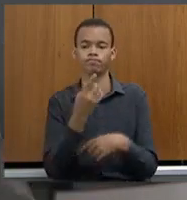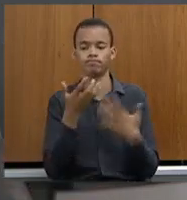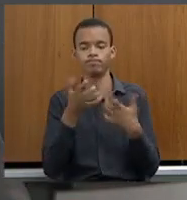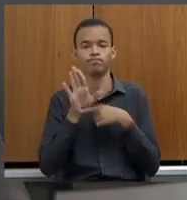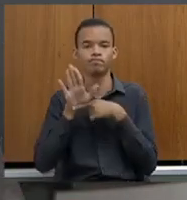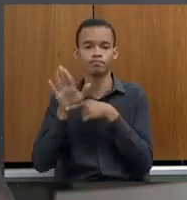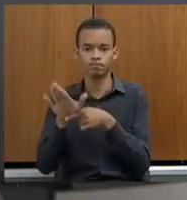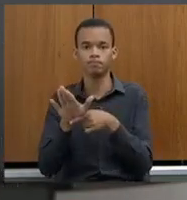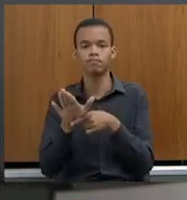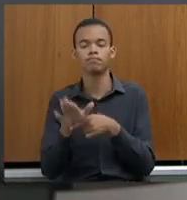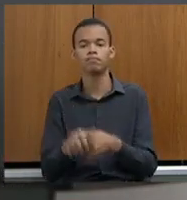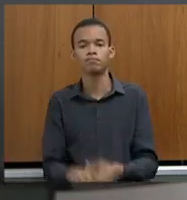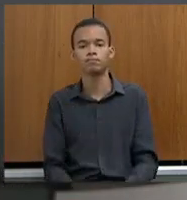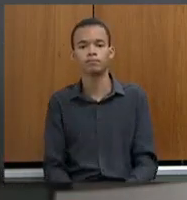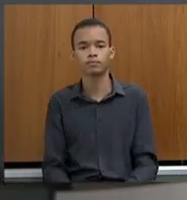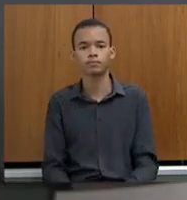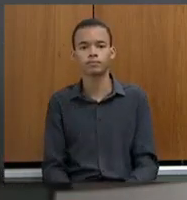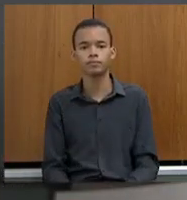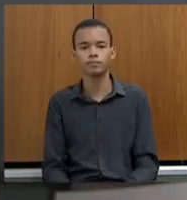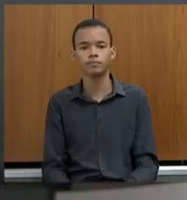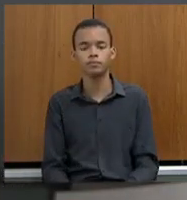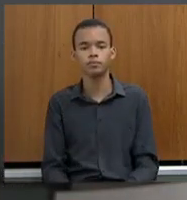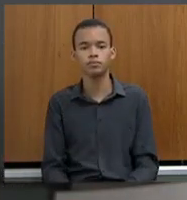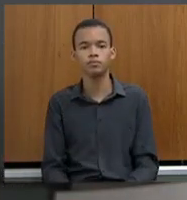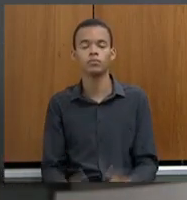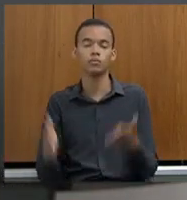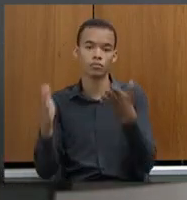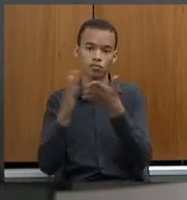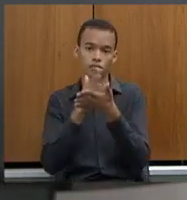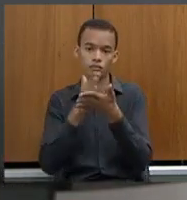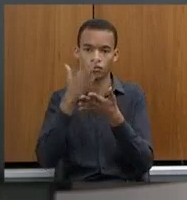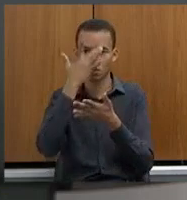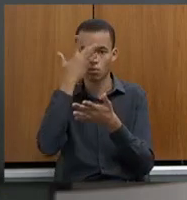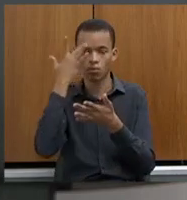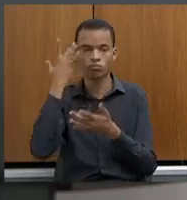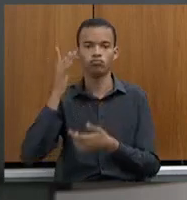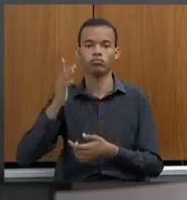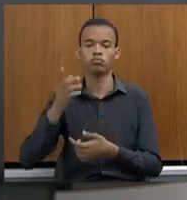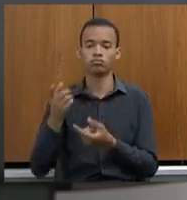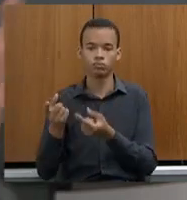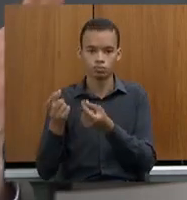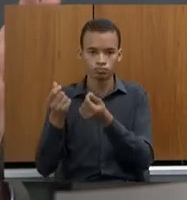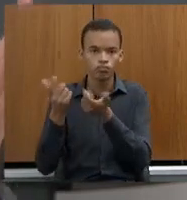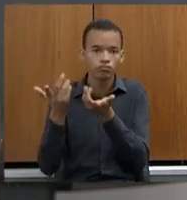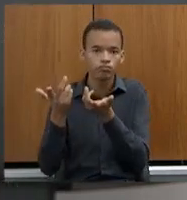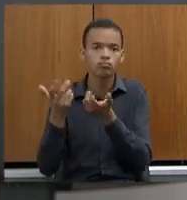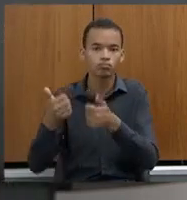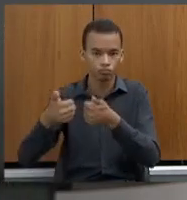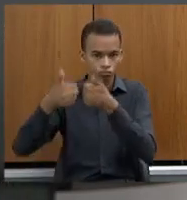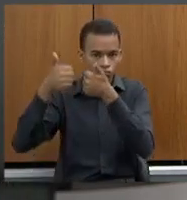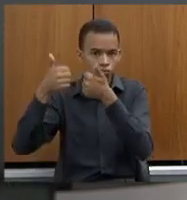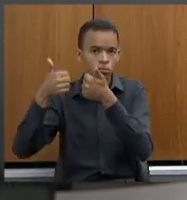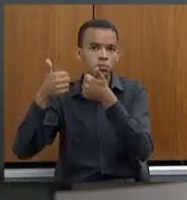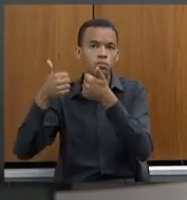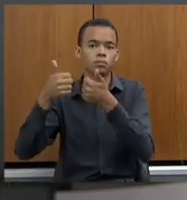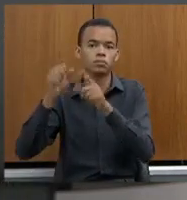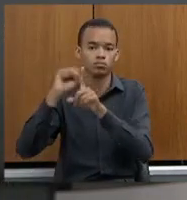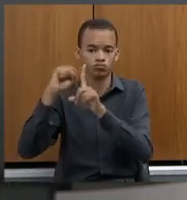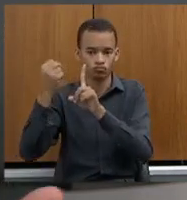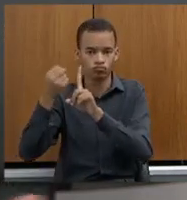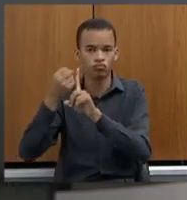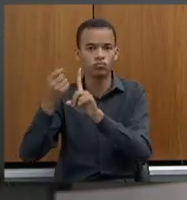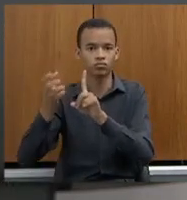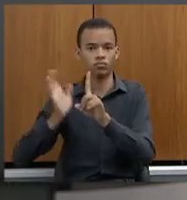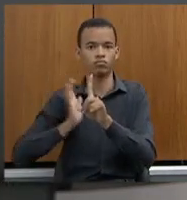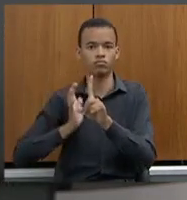para uma pessoa que tem um poder aquisitivo melhor, uma condição social financeira melhor, é